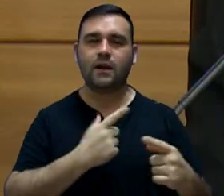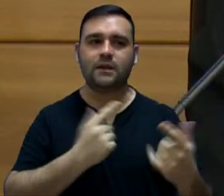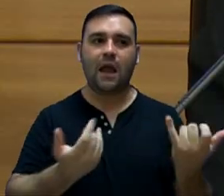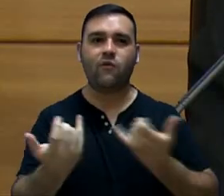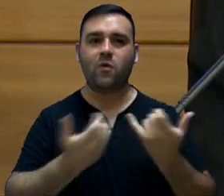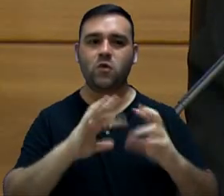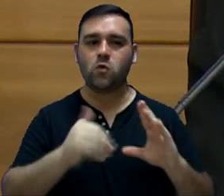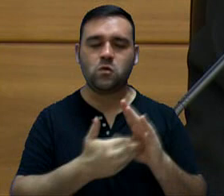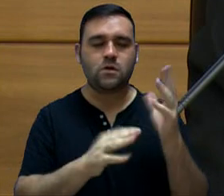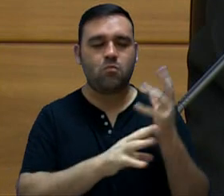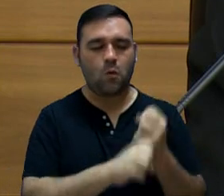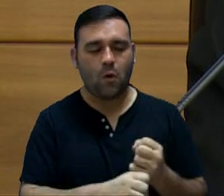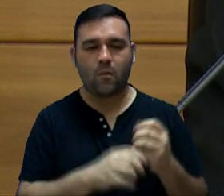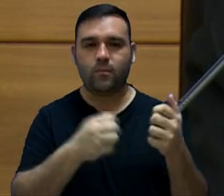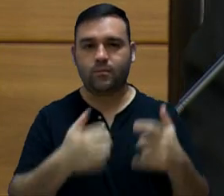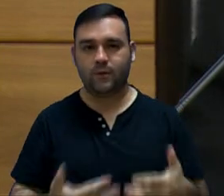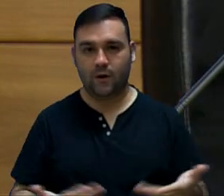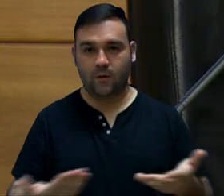que aqui apresentaremos.